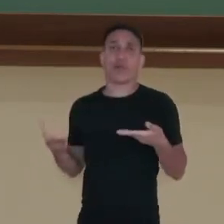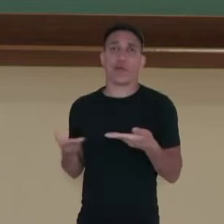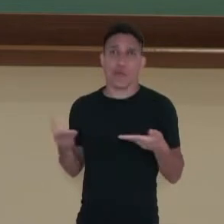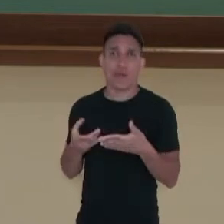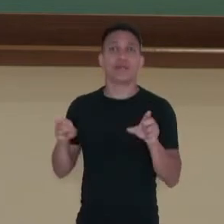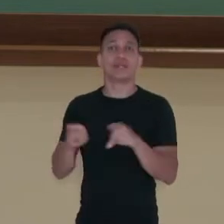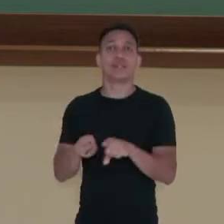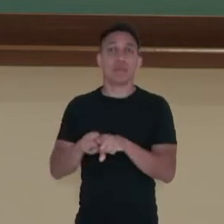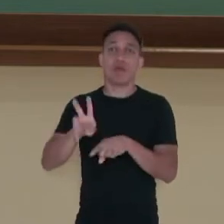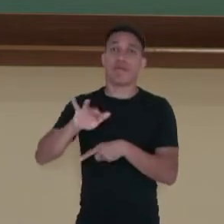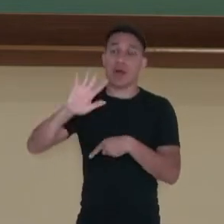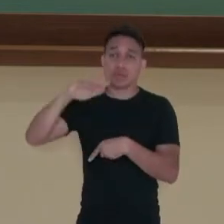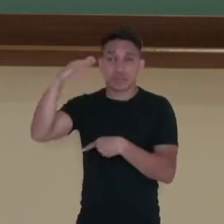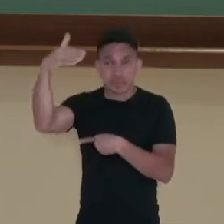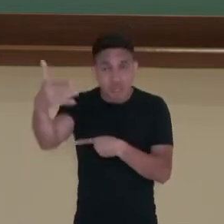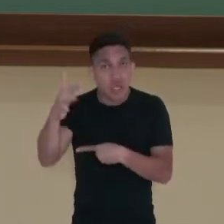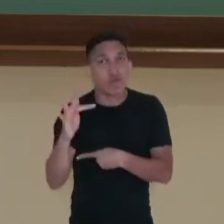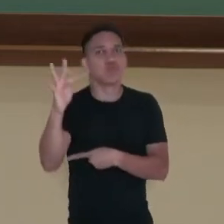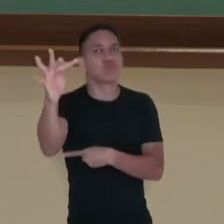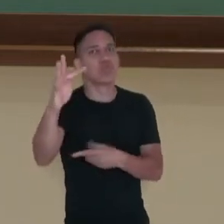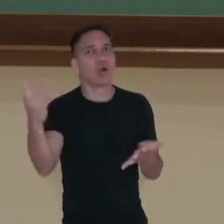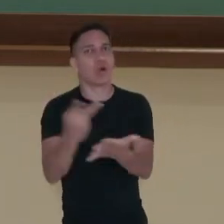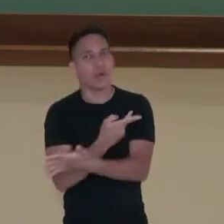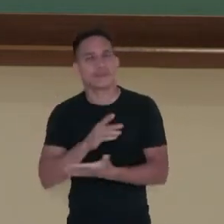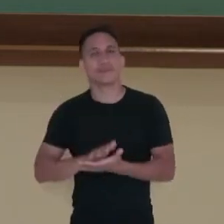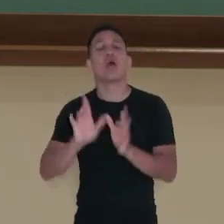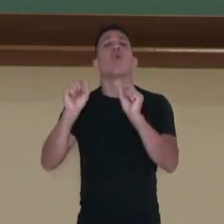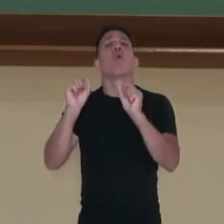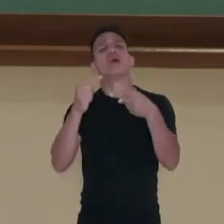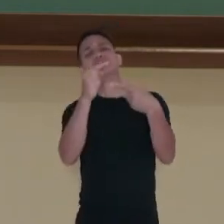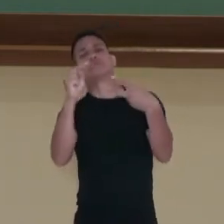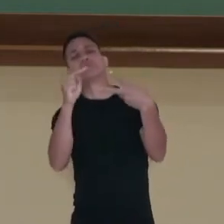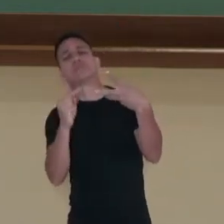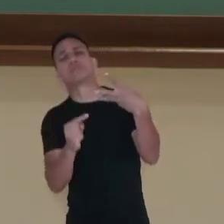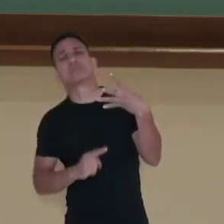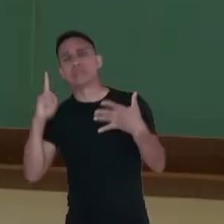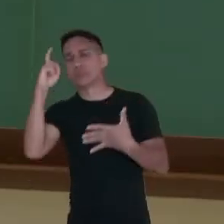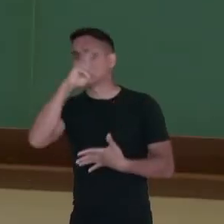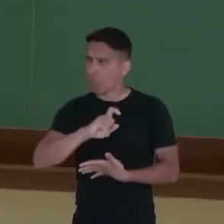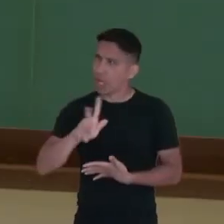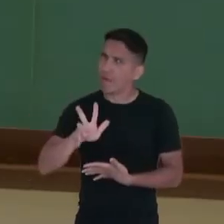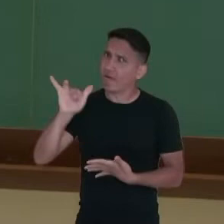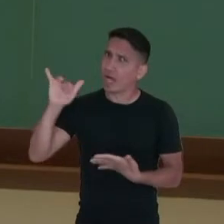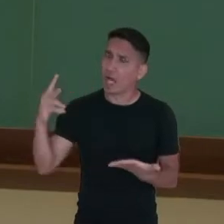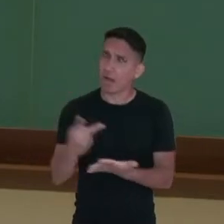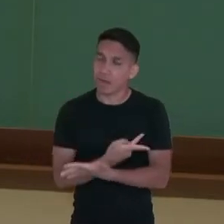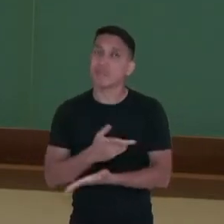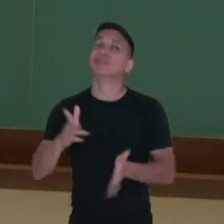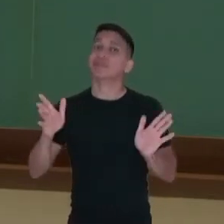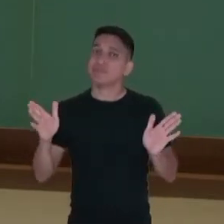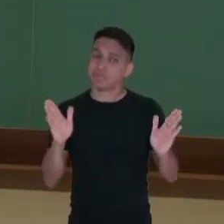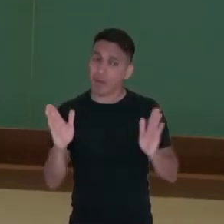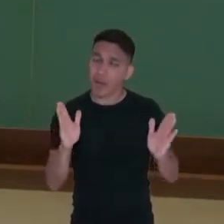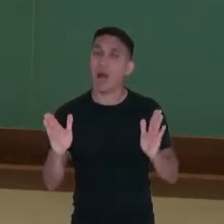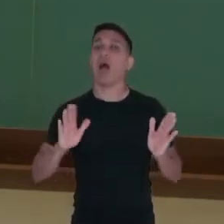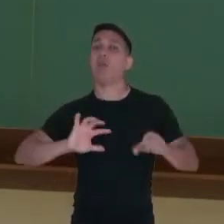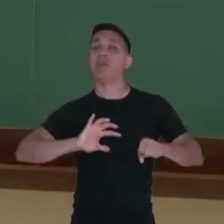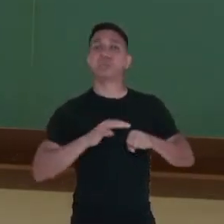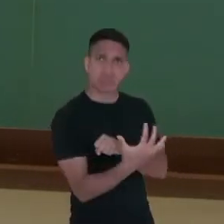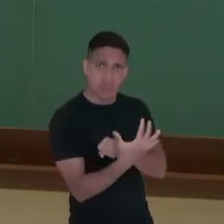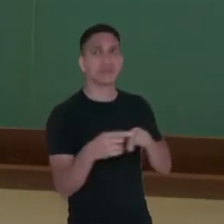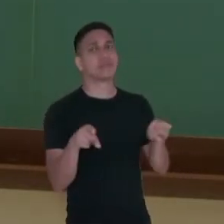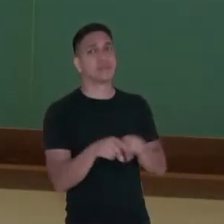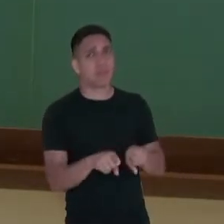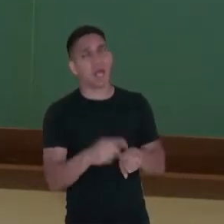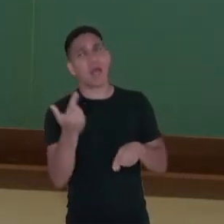que se apresentam para o futuro. Quais são os grandes desafios que nós temos hoje? Além da pandemia de Covid-19, nós